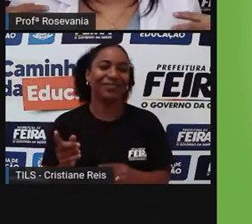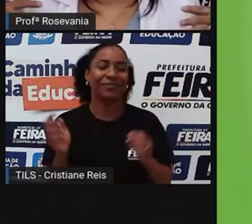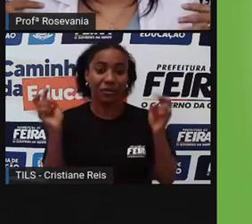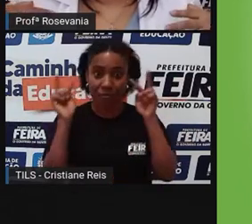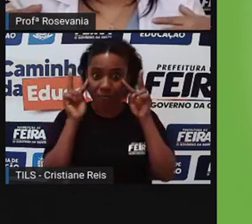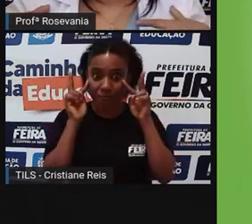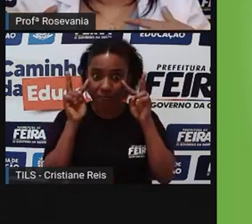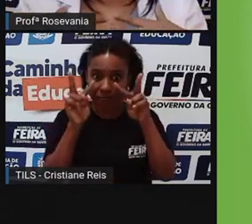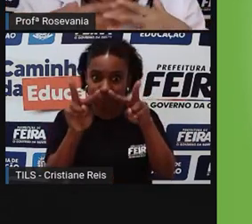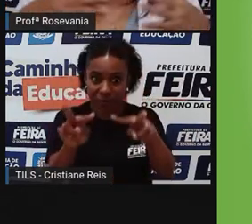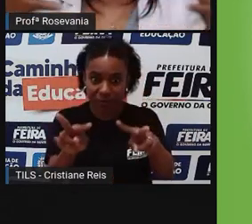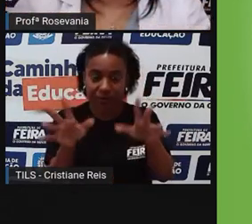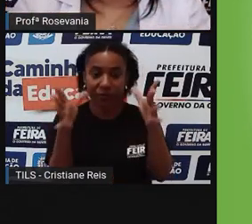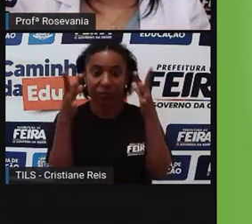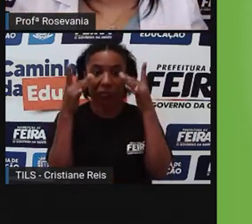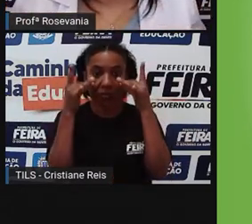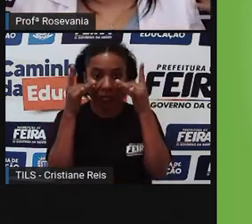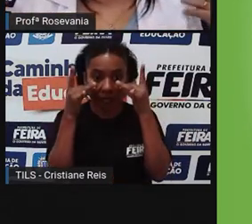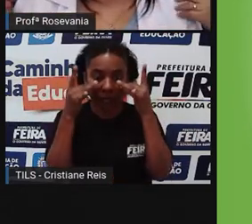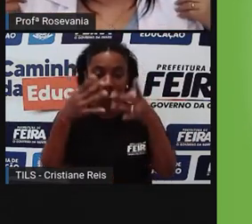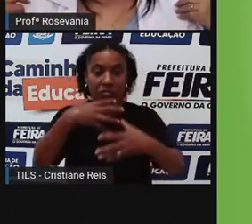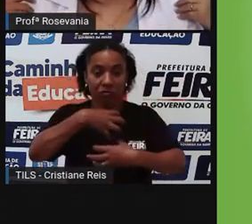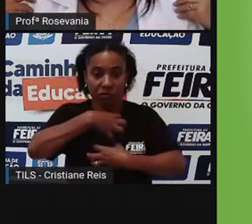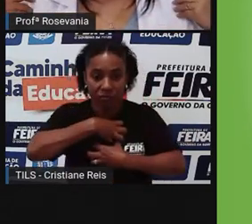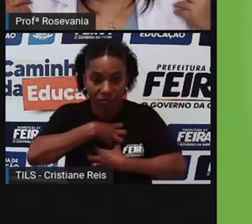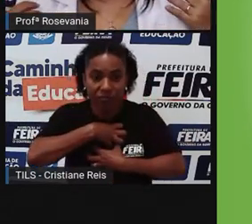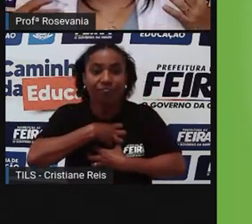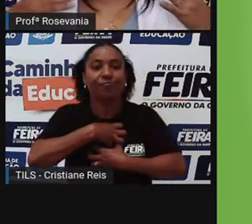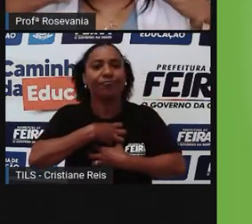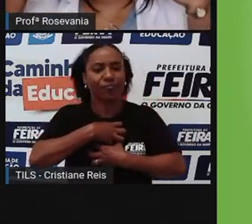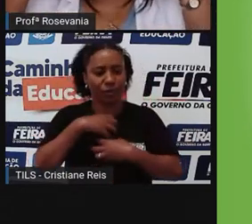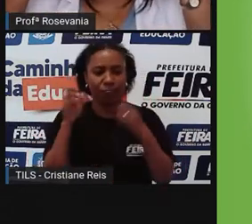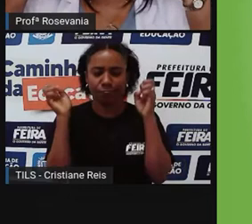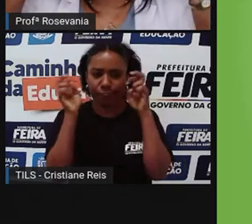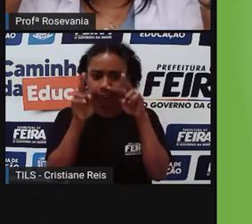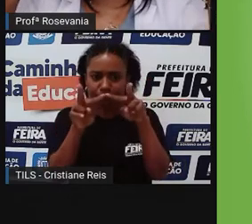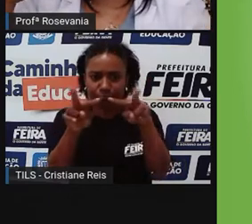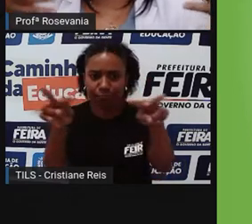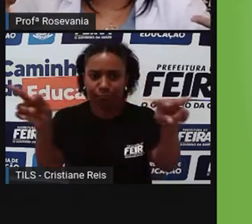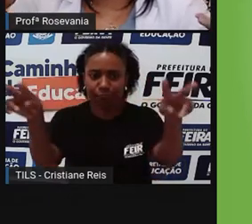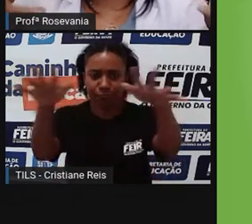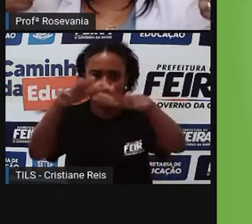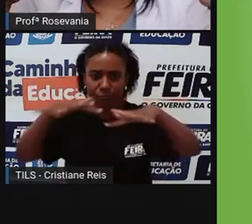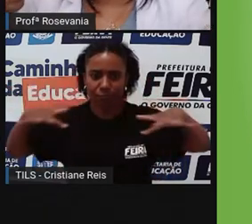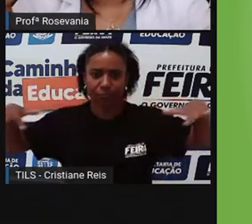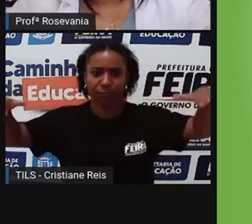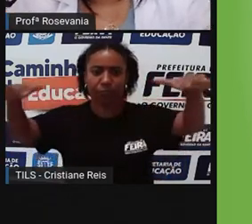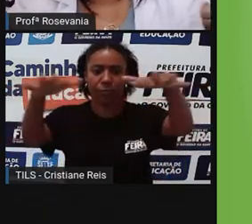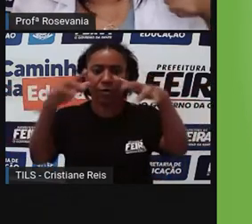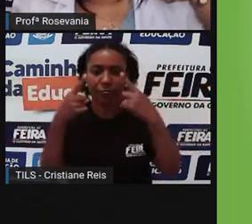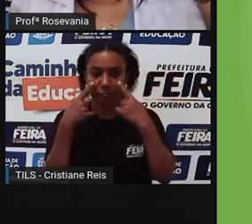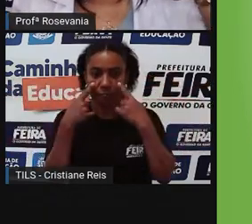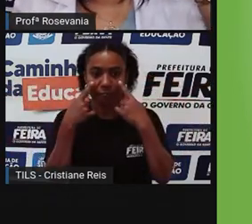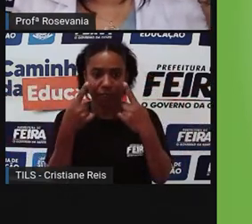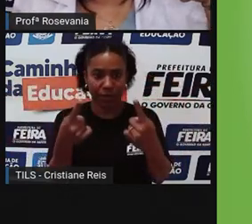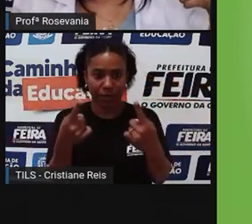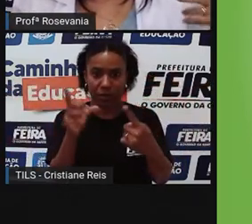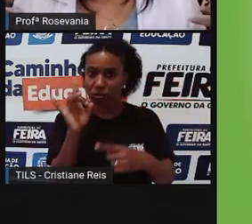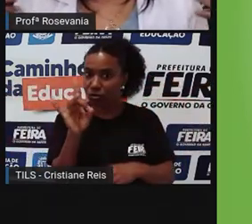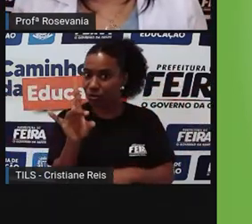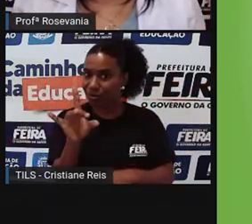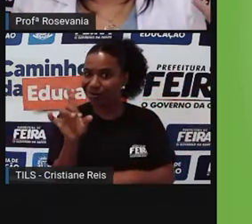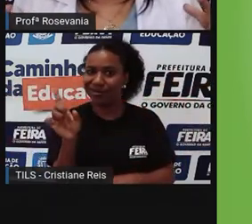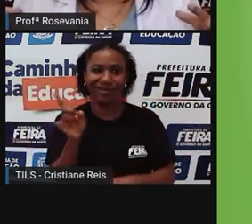a partir do momento que você vê um determinado lugar, você não se apropria daquele lugar somente com as vistas.